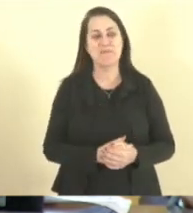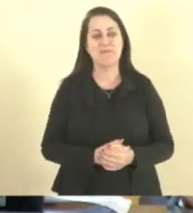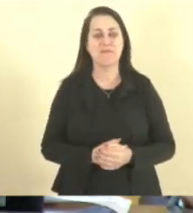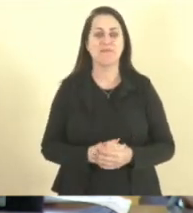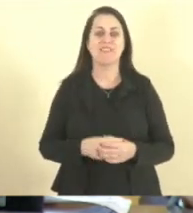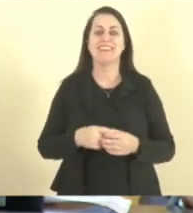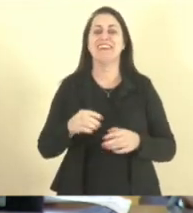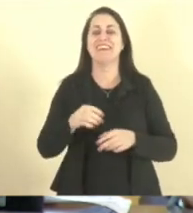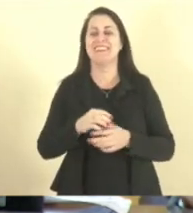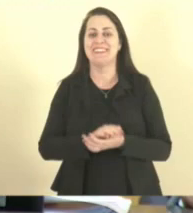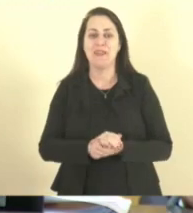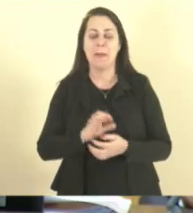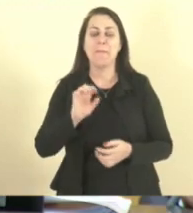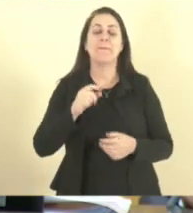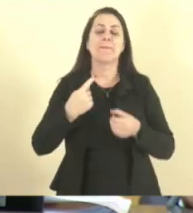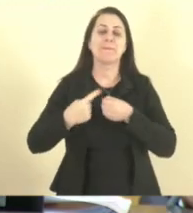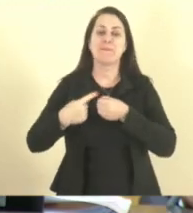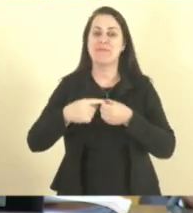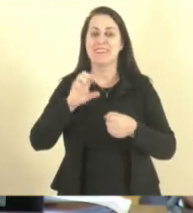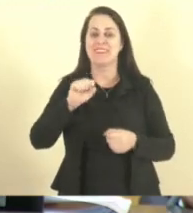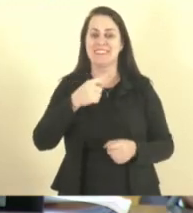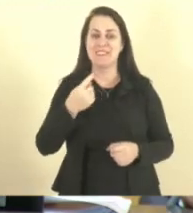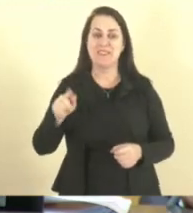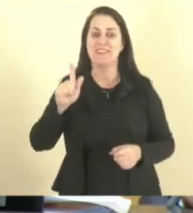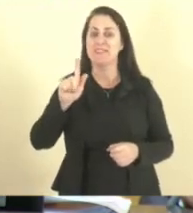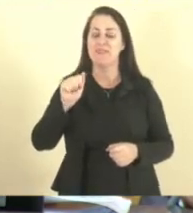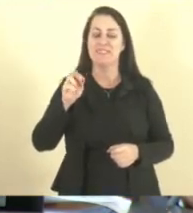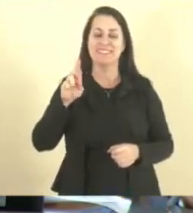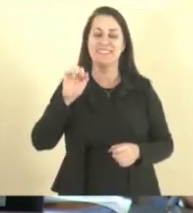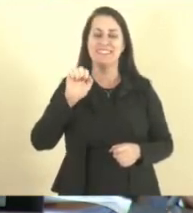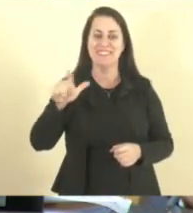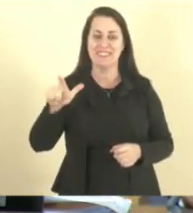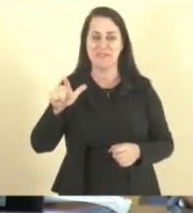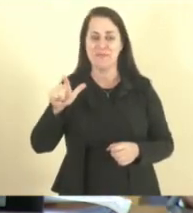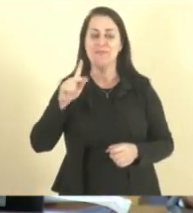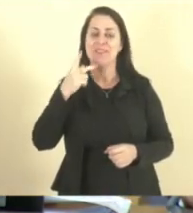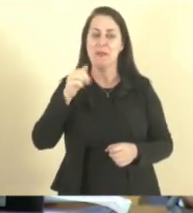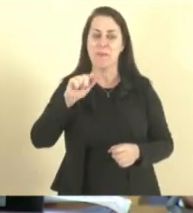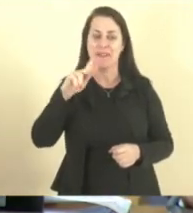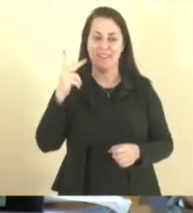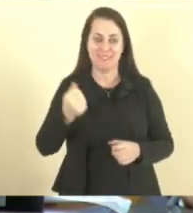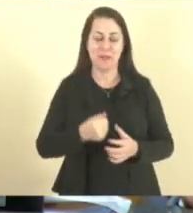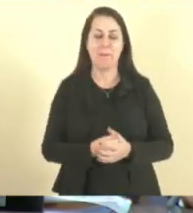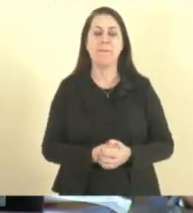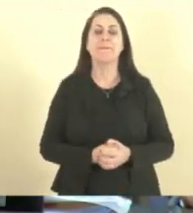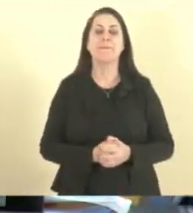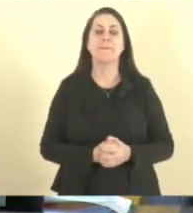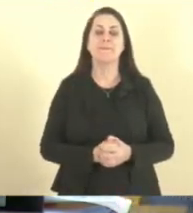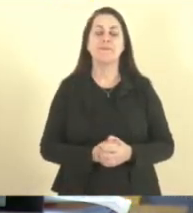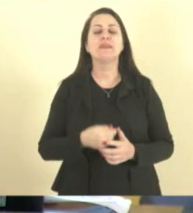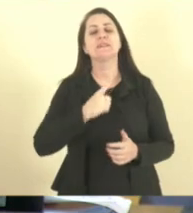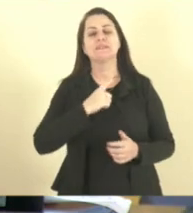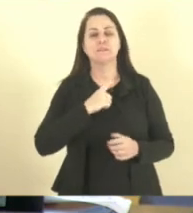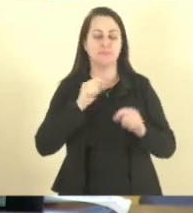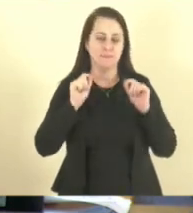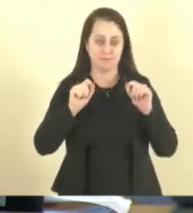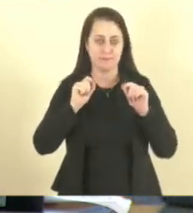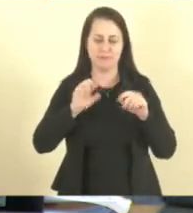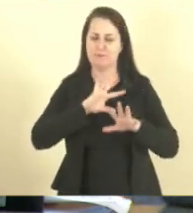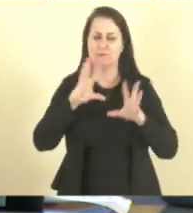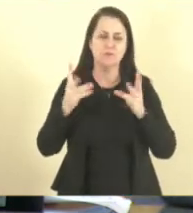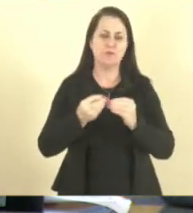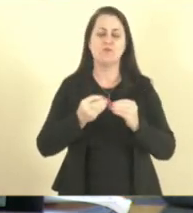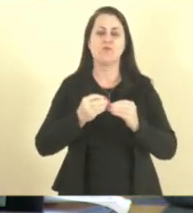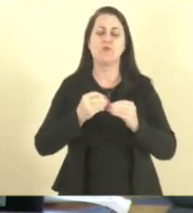São Gabriel da Palha, localizado no município de São Gabriel da Palha. Eu estou dando parecer pela constitucionalidade, legalidade e justiça de boa técnica e desativa, tendo em vista que toda a documentação